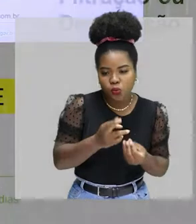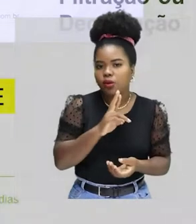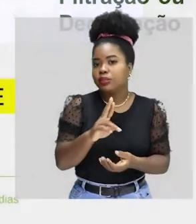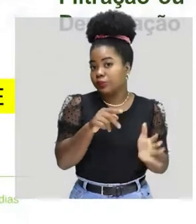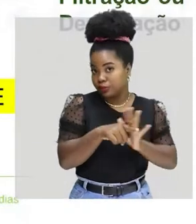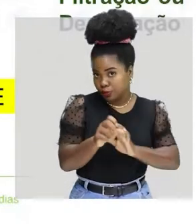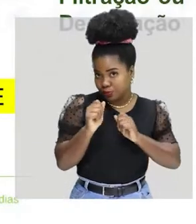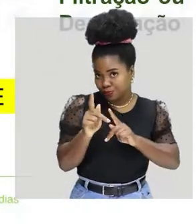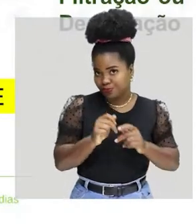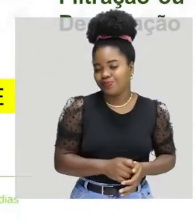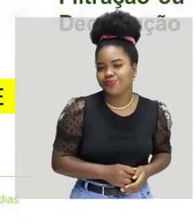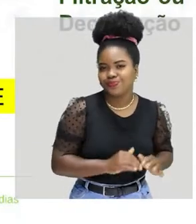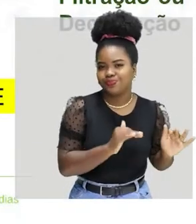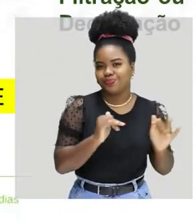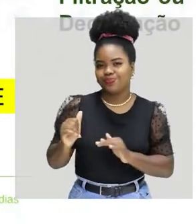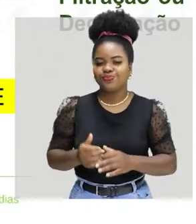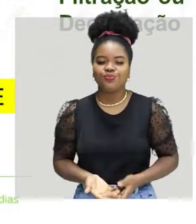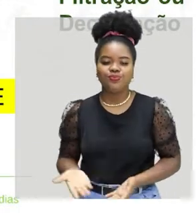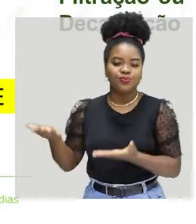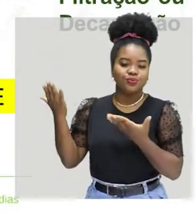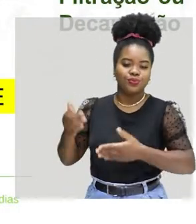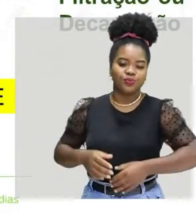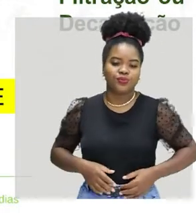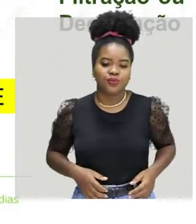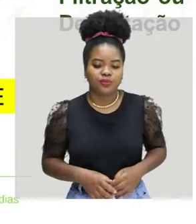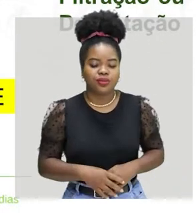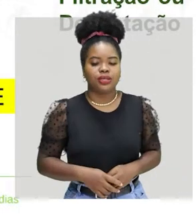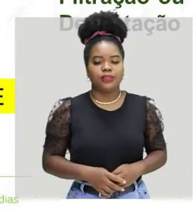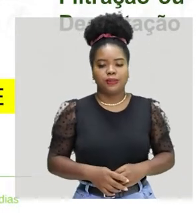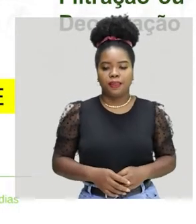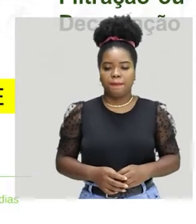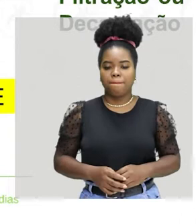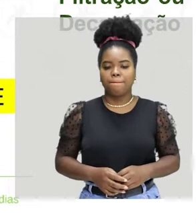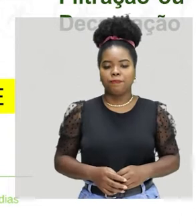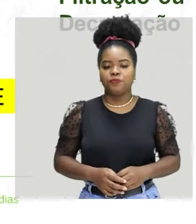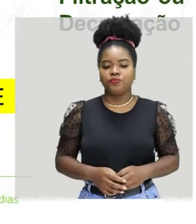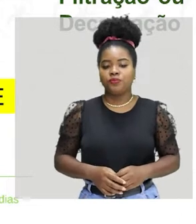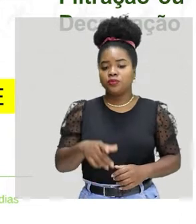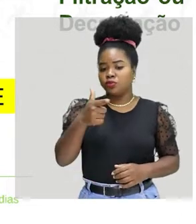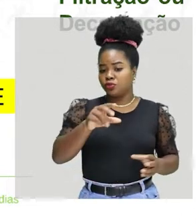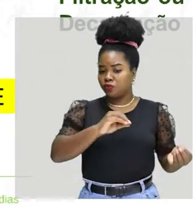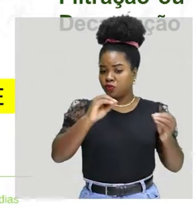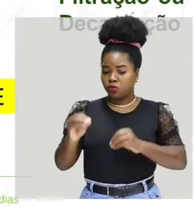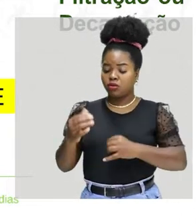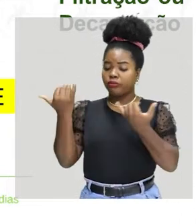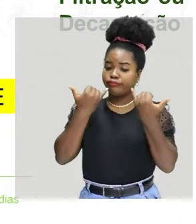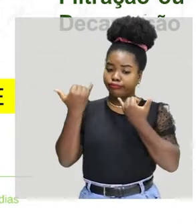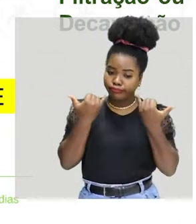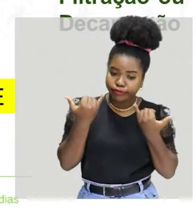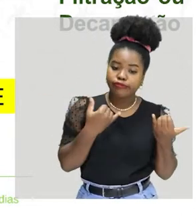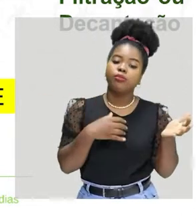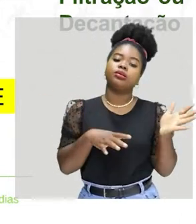resolução da questão. Bom, eu trouxe novamente as informações